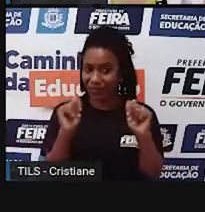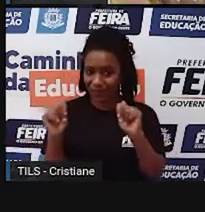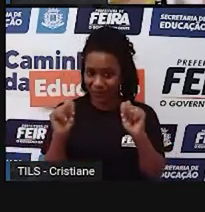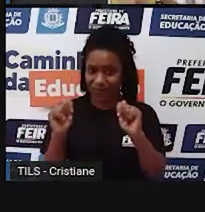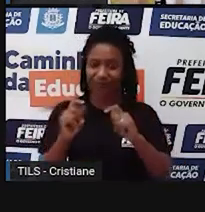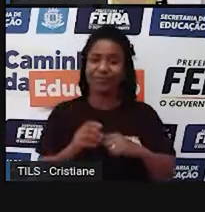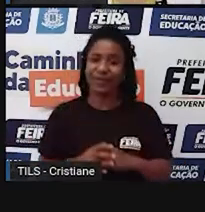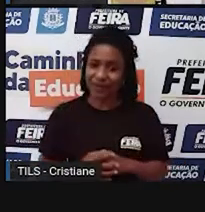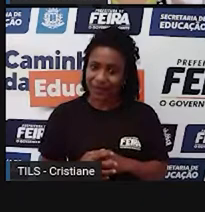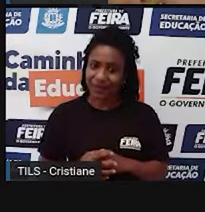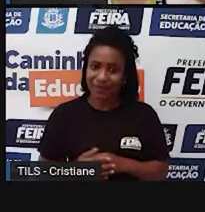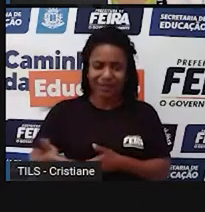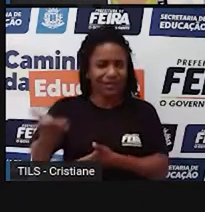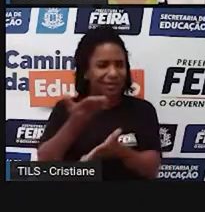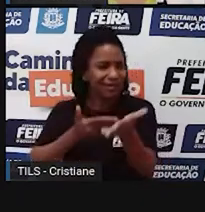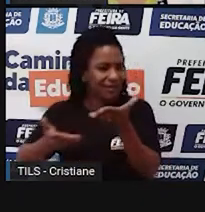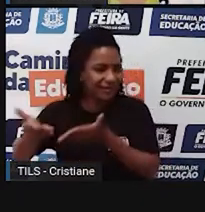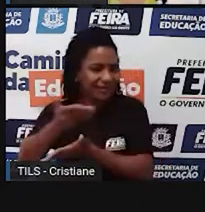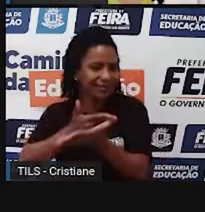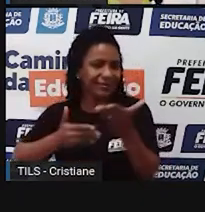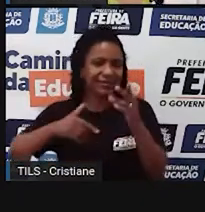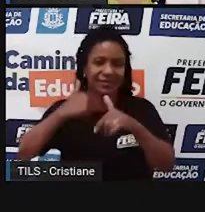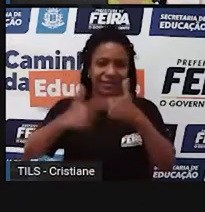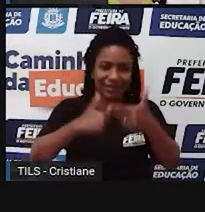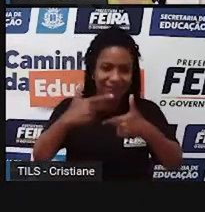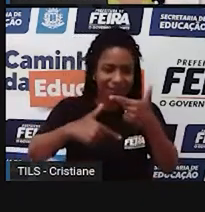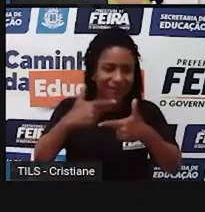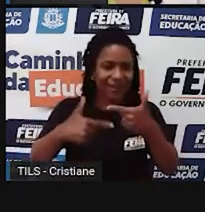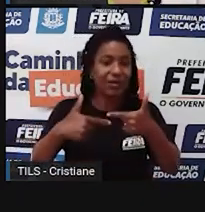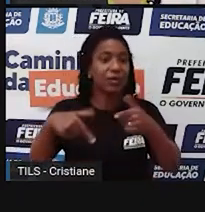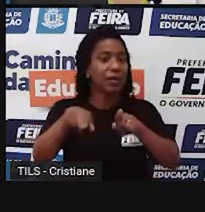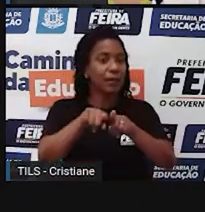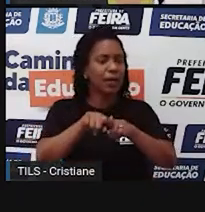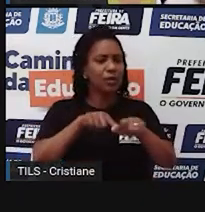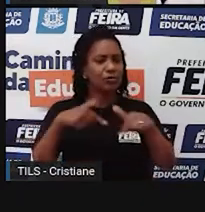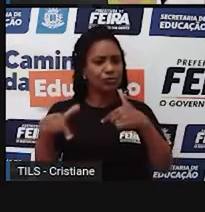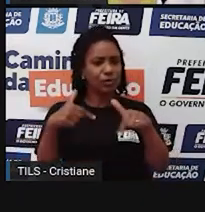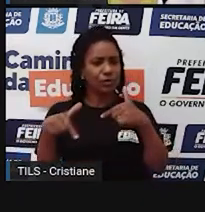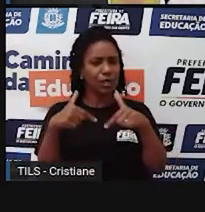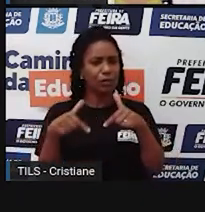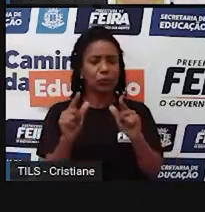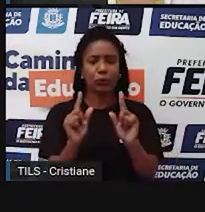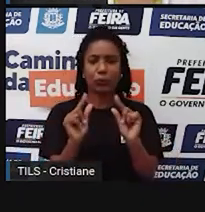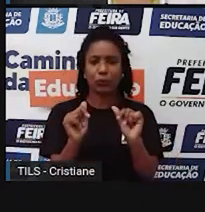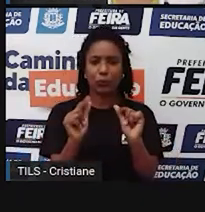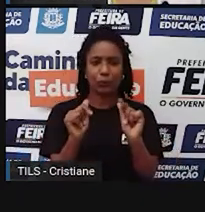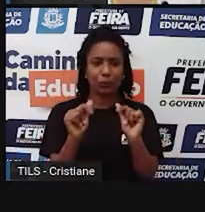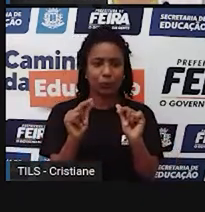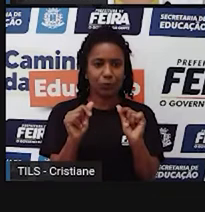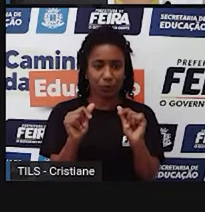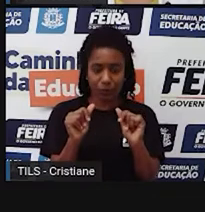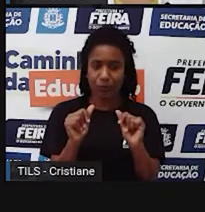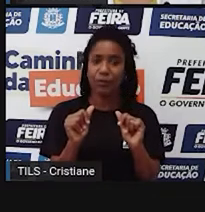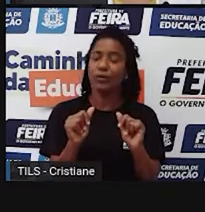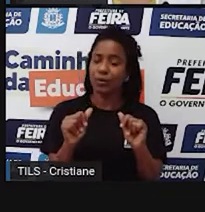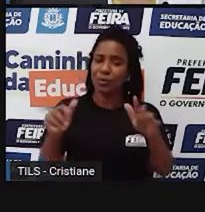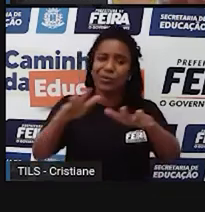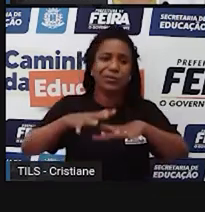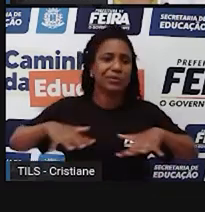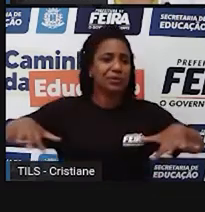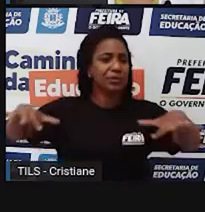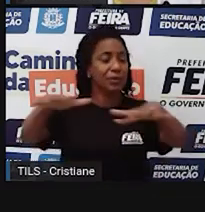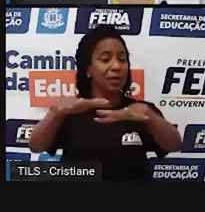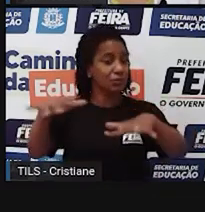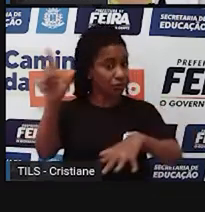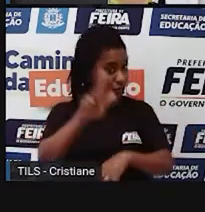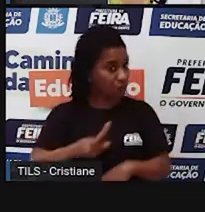relações de trabalho que ocorrem nos mais diversos tipos de atividades econômicas, elas acabam impactando nesse espaço que a gente vive.